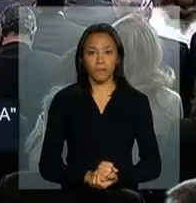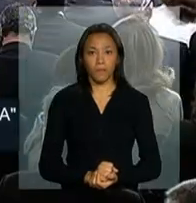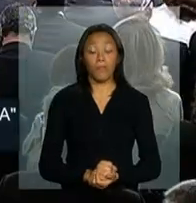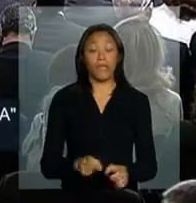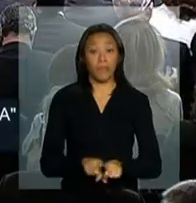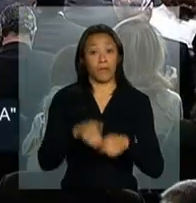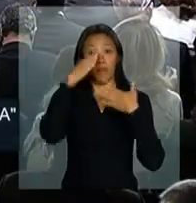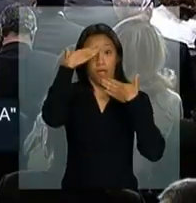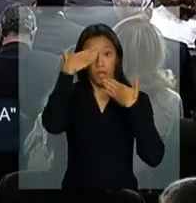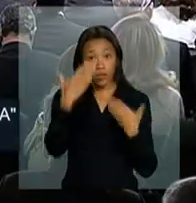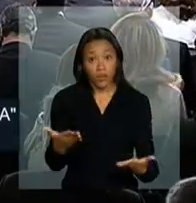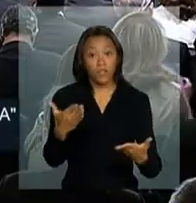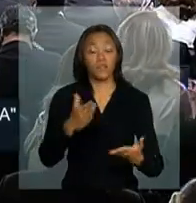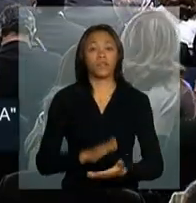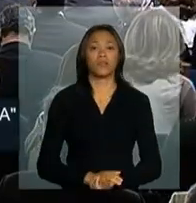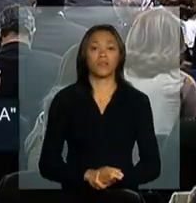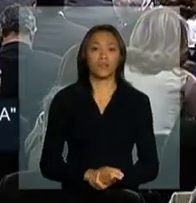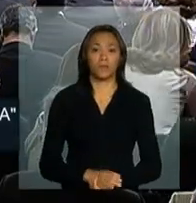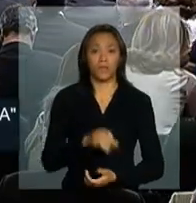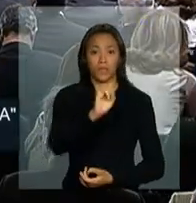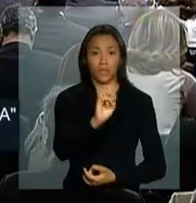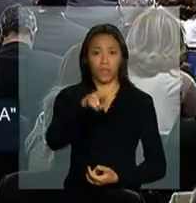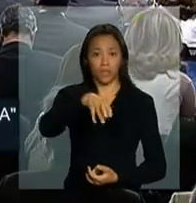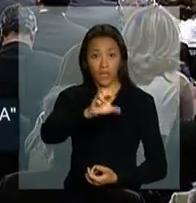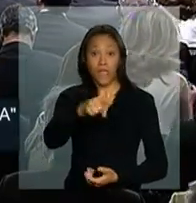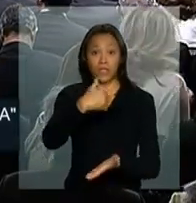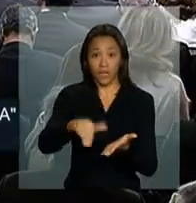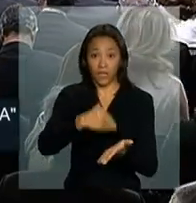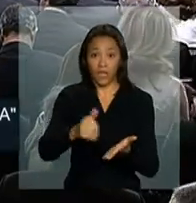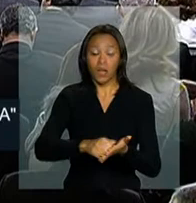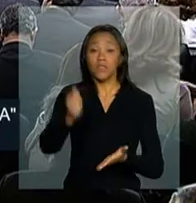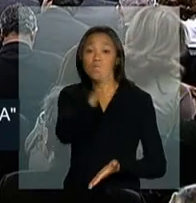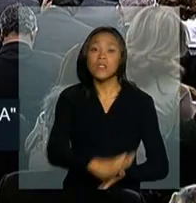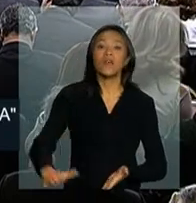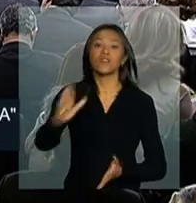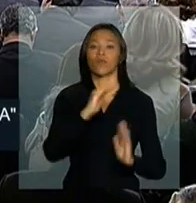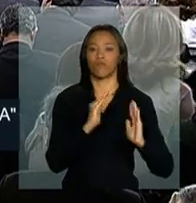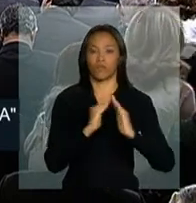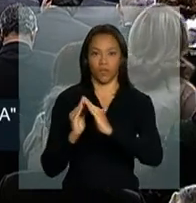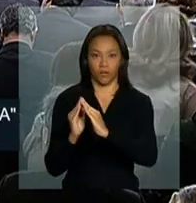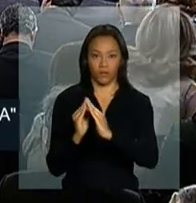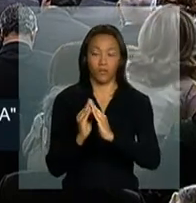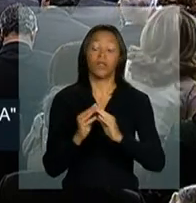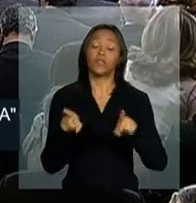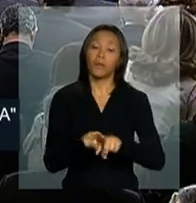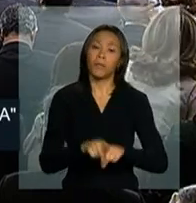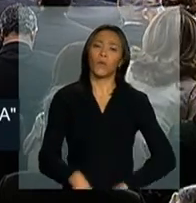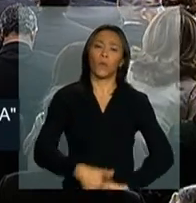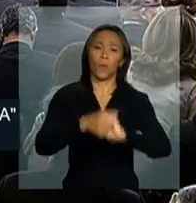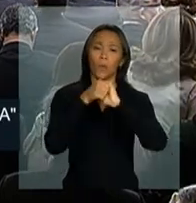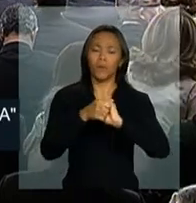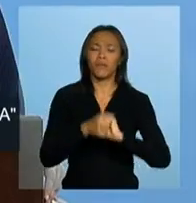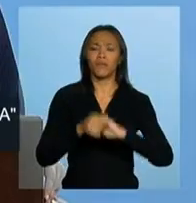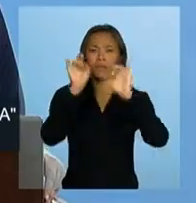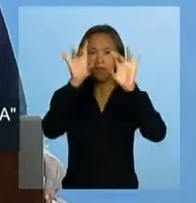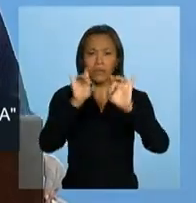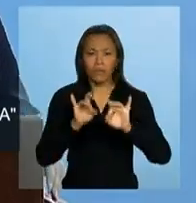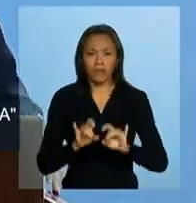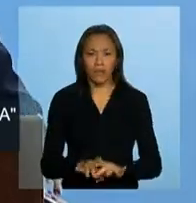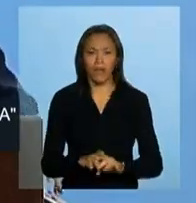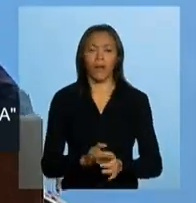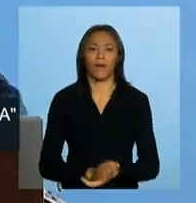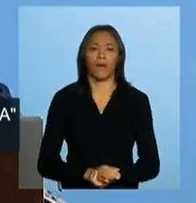Agradeço também a Inês Magalhães, secretária nacional de Habitação. Queria dar um cumprimento muito especial aos